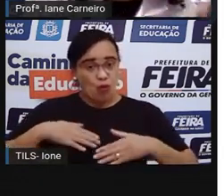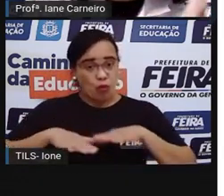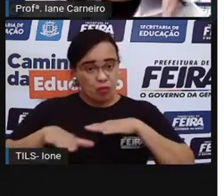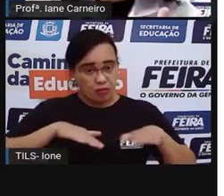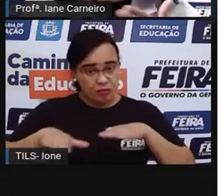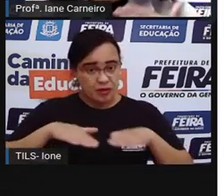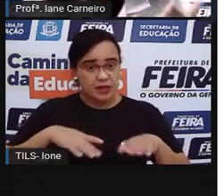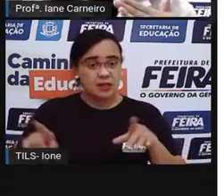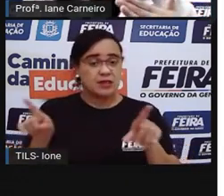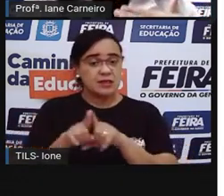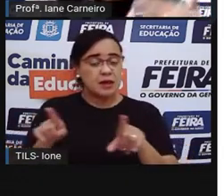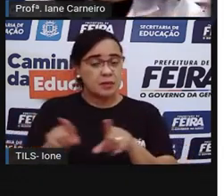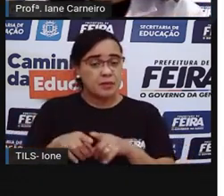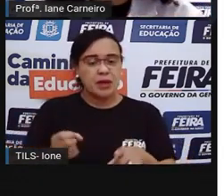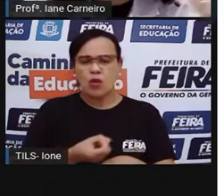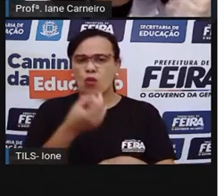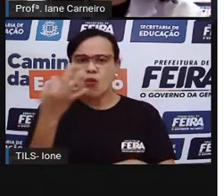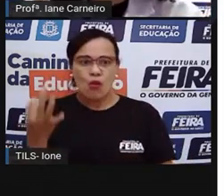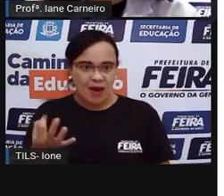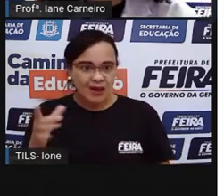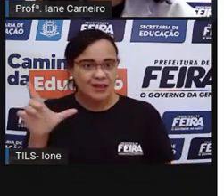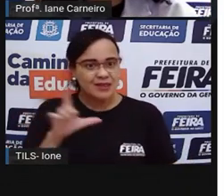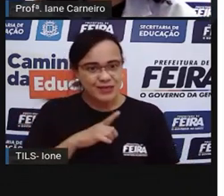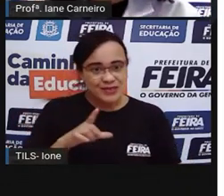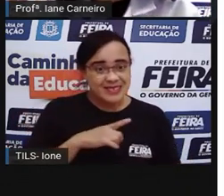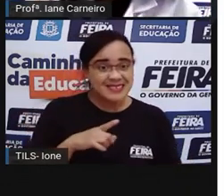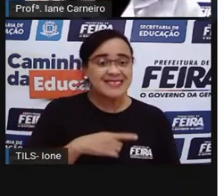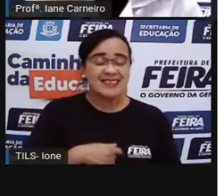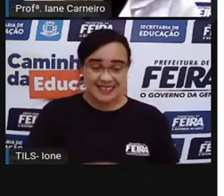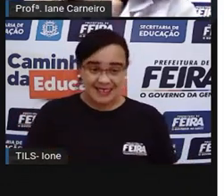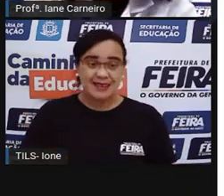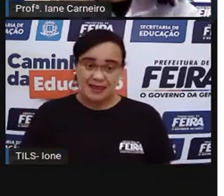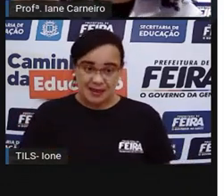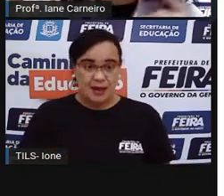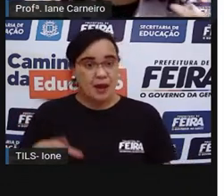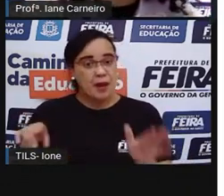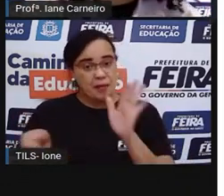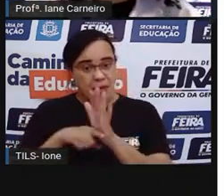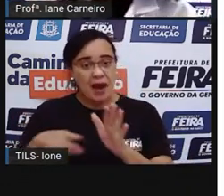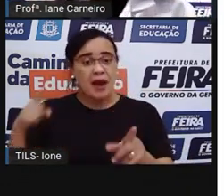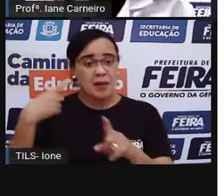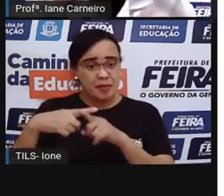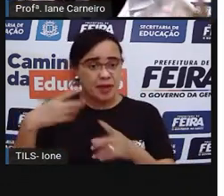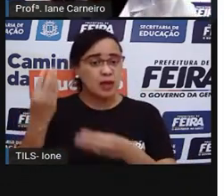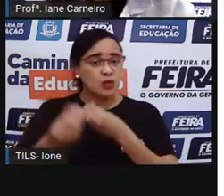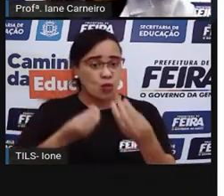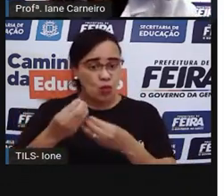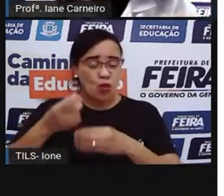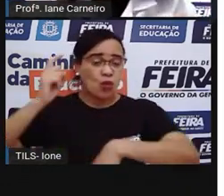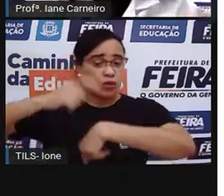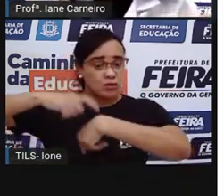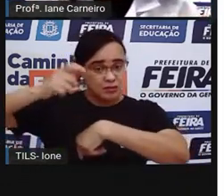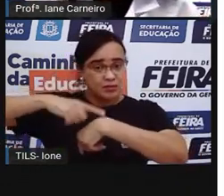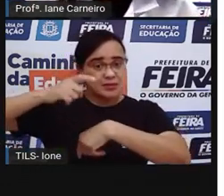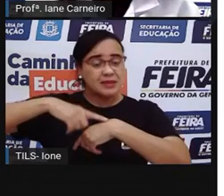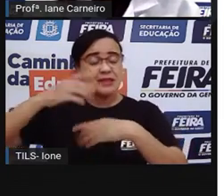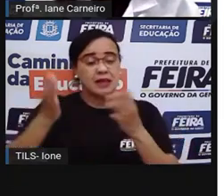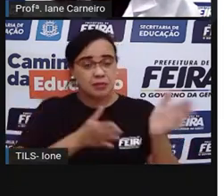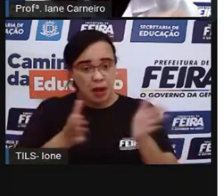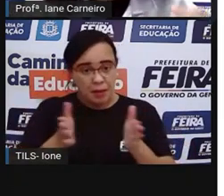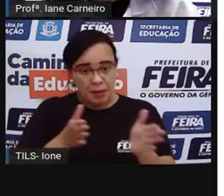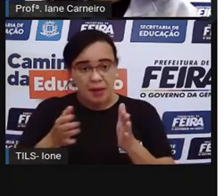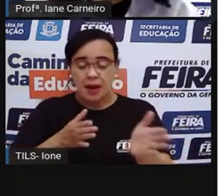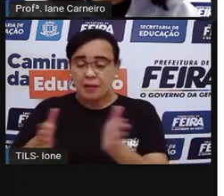Porque a gente vai ver quantos gols cada time fez, né? A gente vai marcar o tempo do futebol,